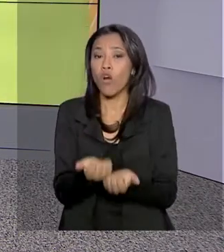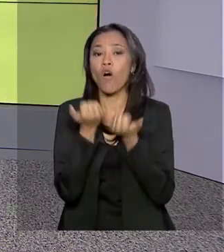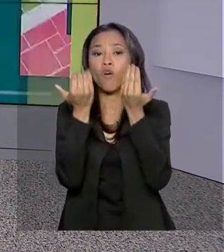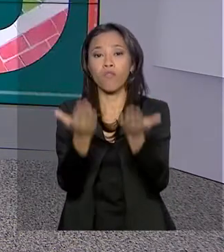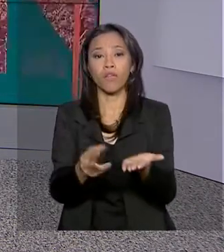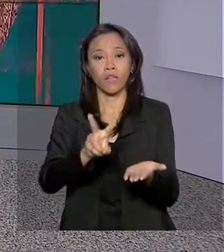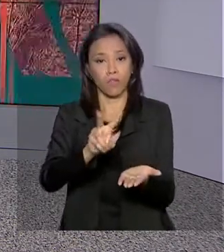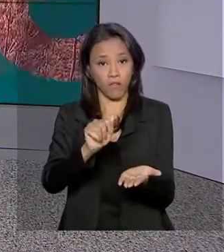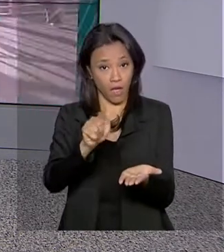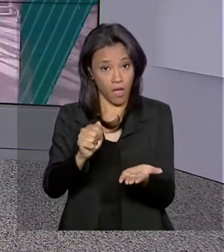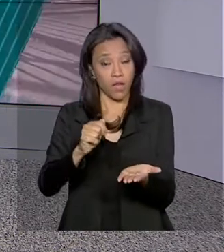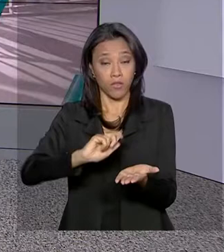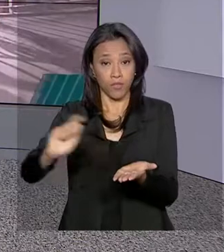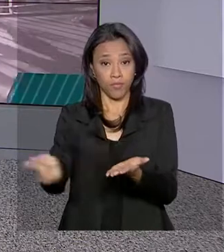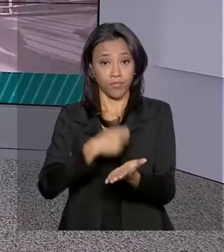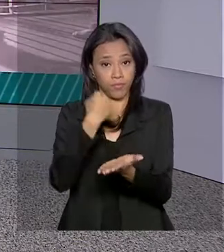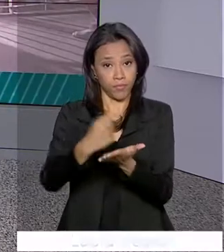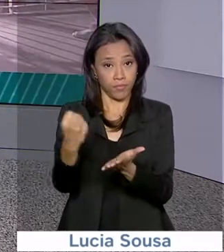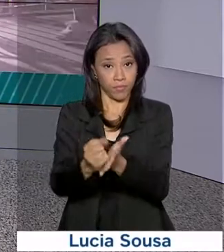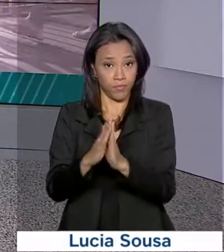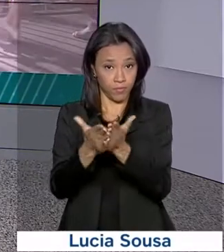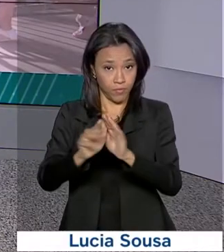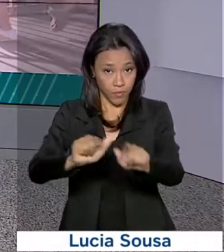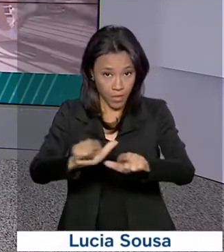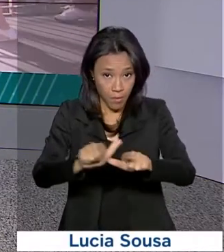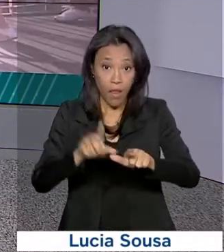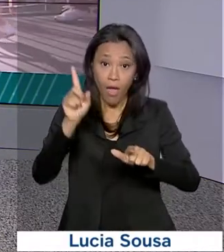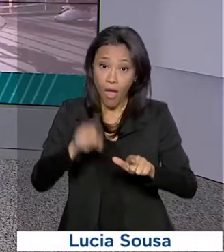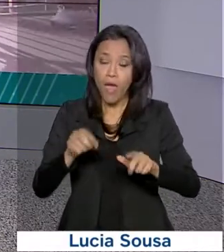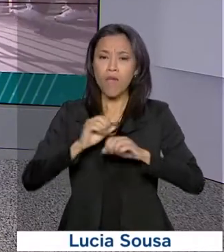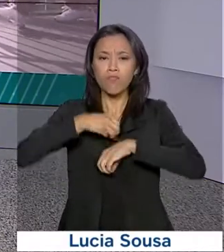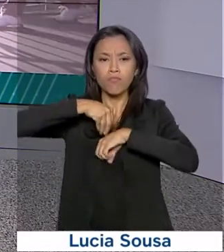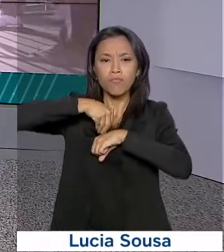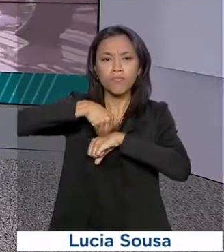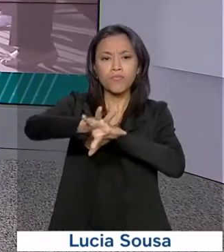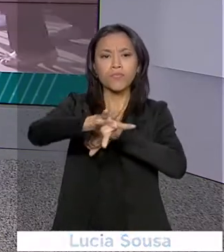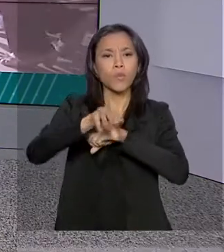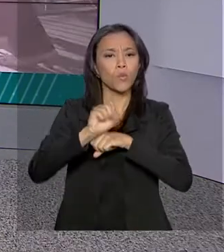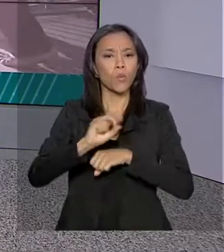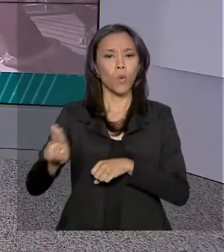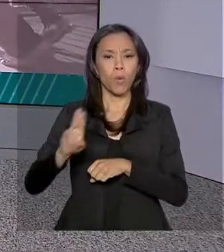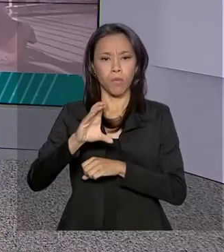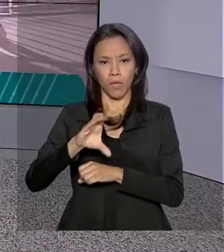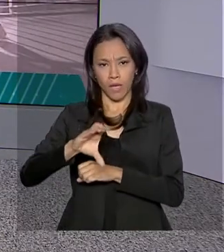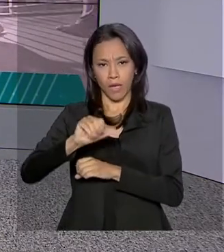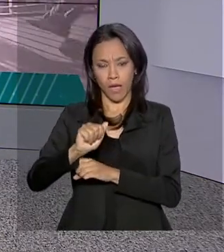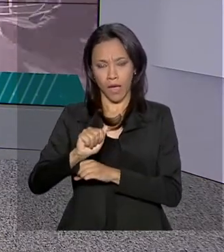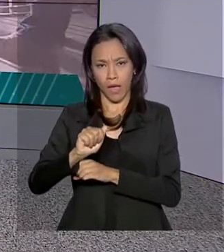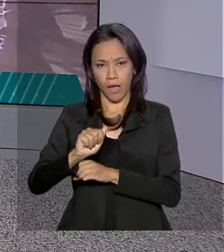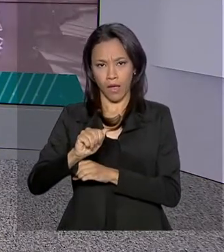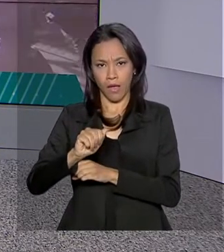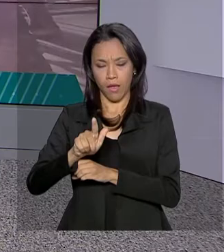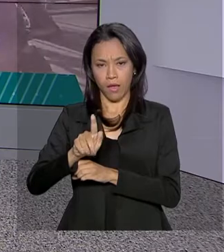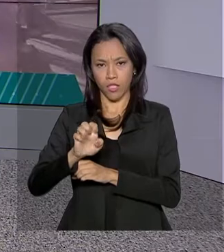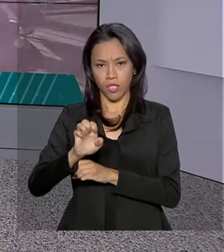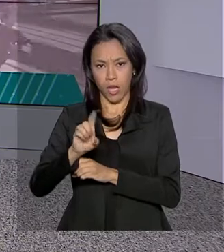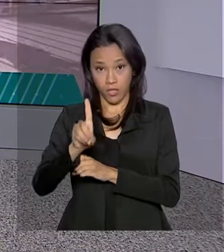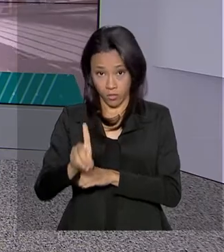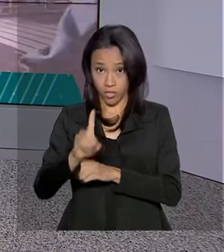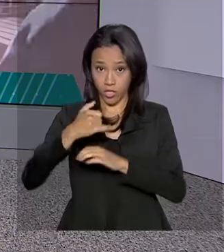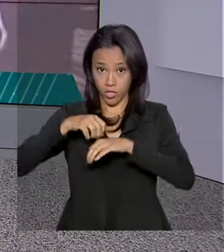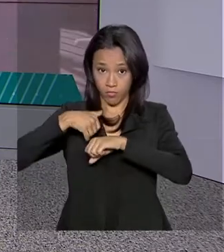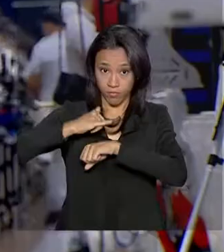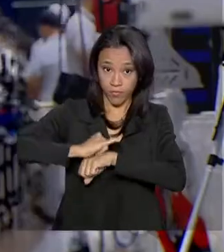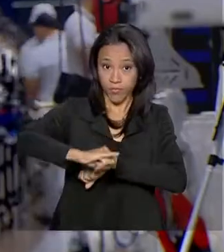com carteira assinada. Os dados são do CAGED, o Cadastro Geral de Empregados e Desempregados. Os